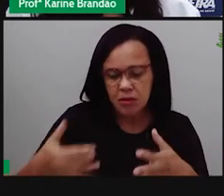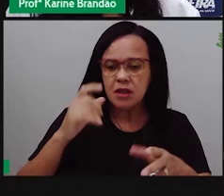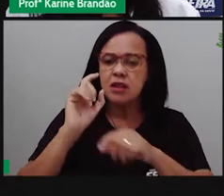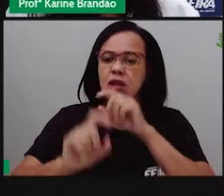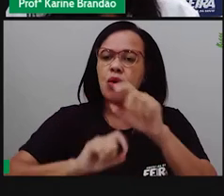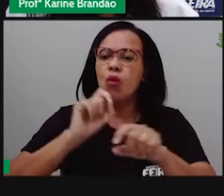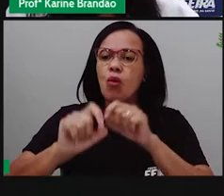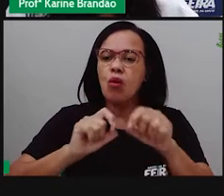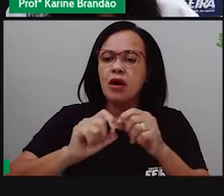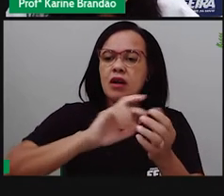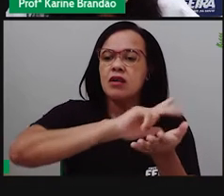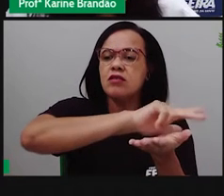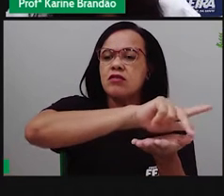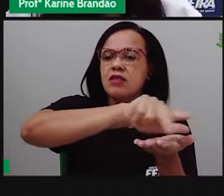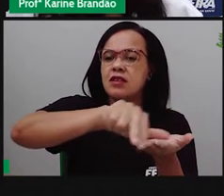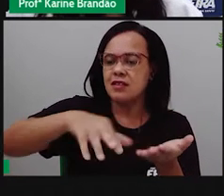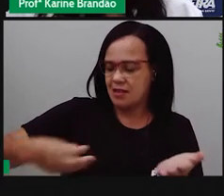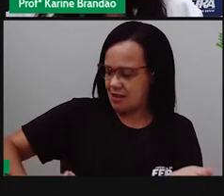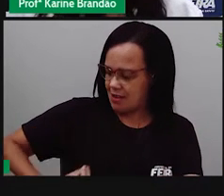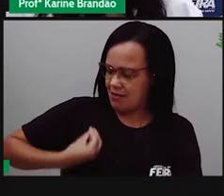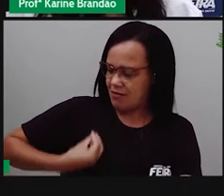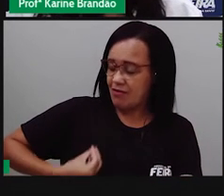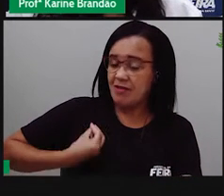no seu mais amplo sentido.